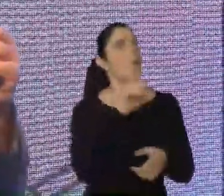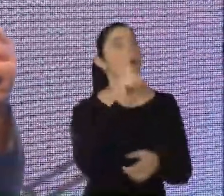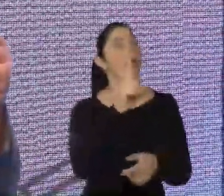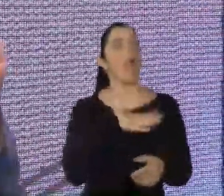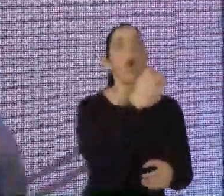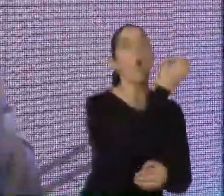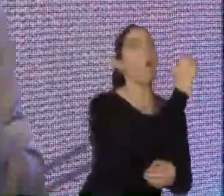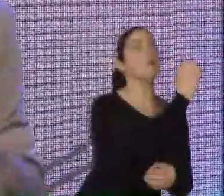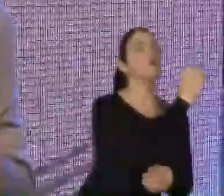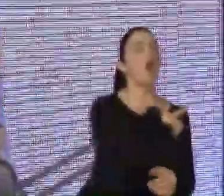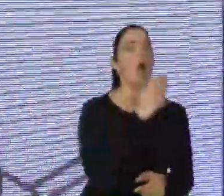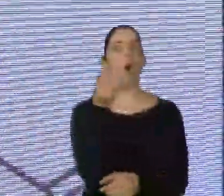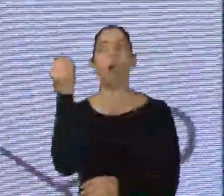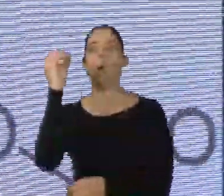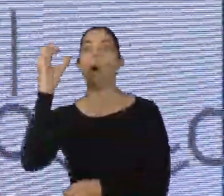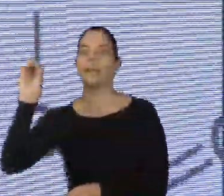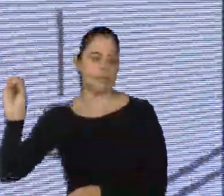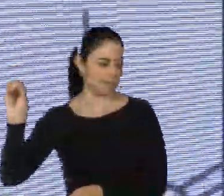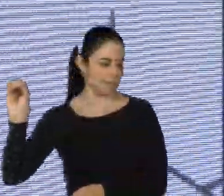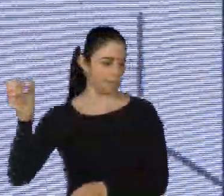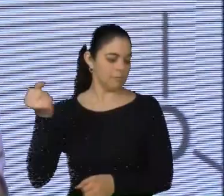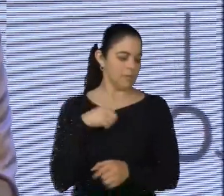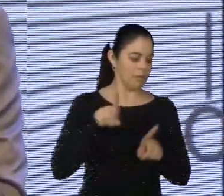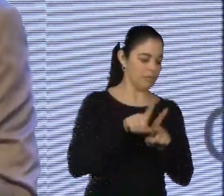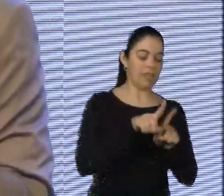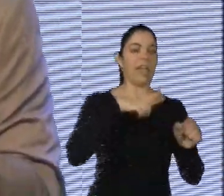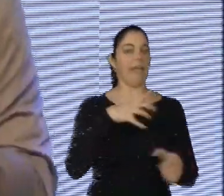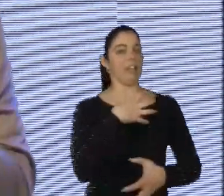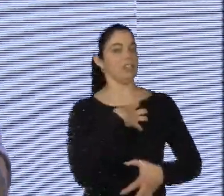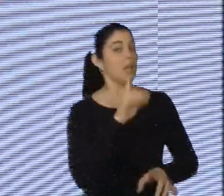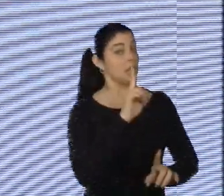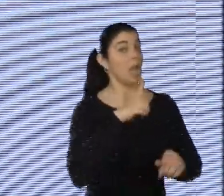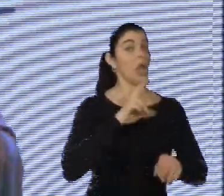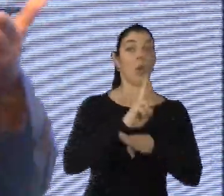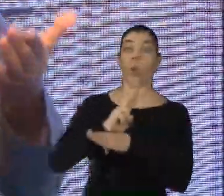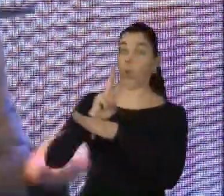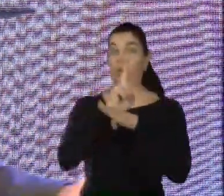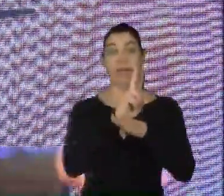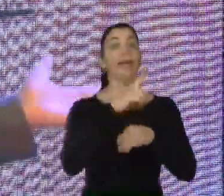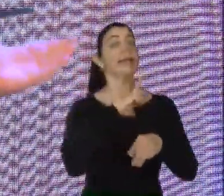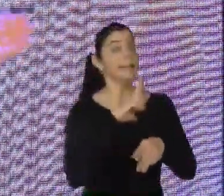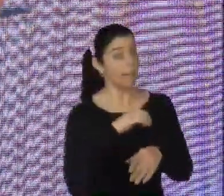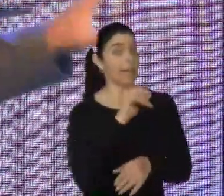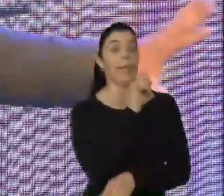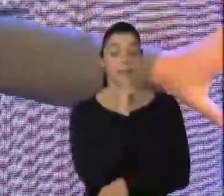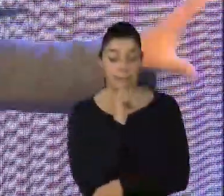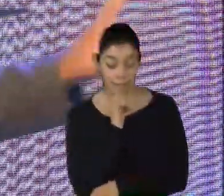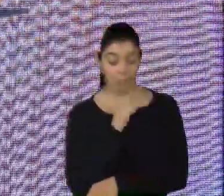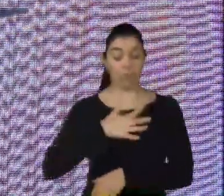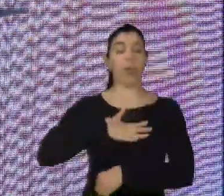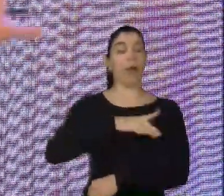a muitas vezes um olhar muito de ter e não de ser, e por isso eu estou aqui para dizer para vocês que, por exemplo, aqui